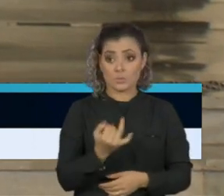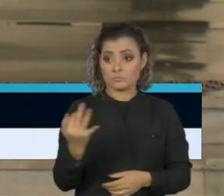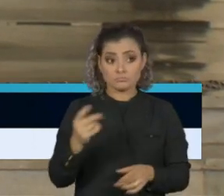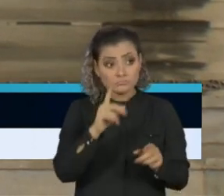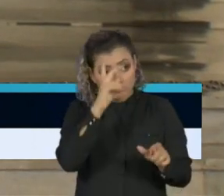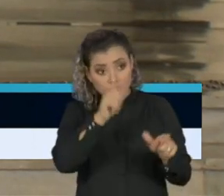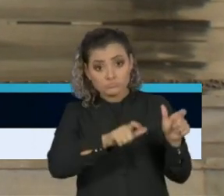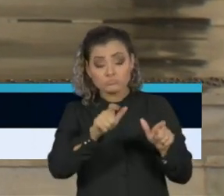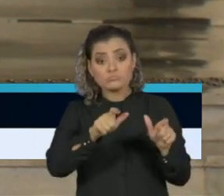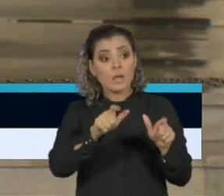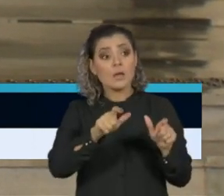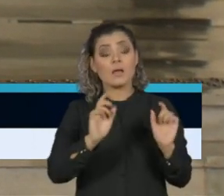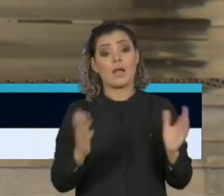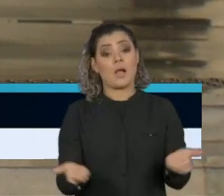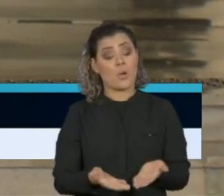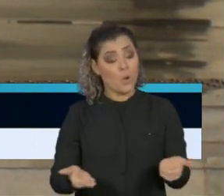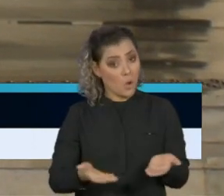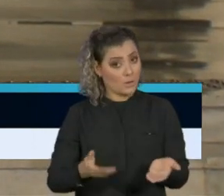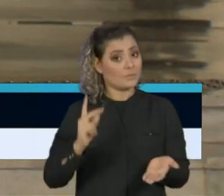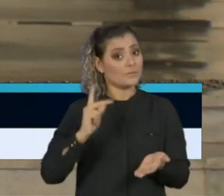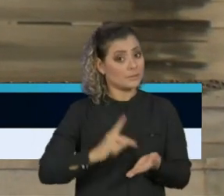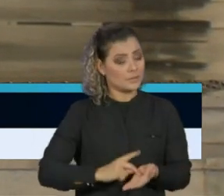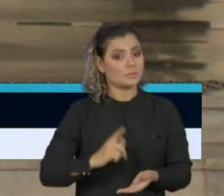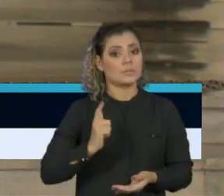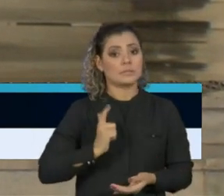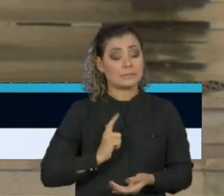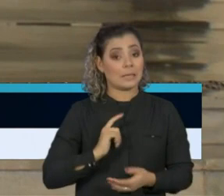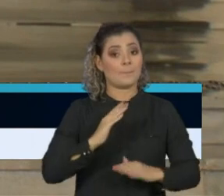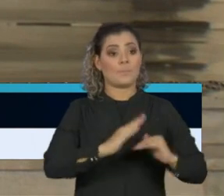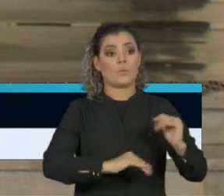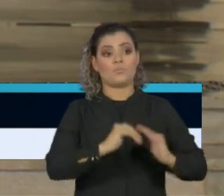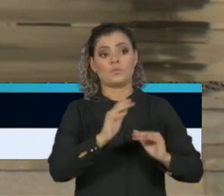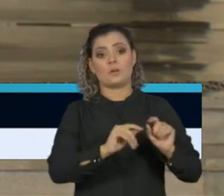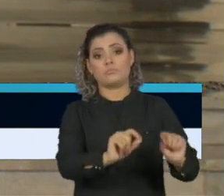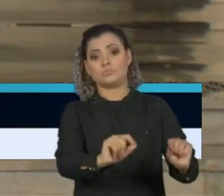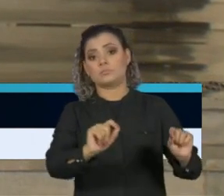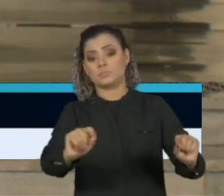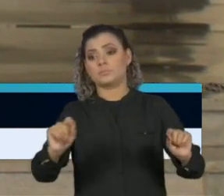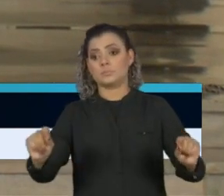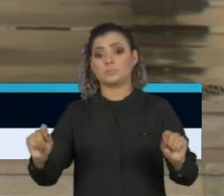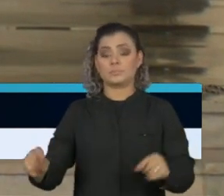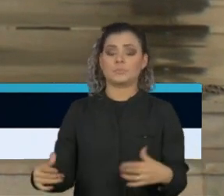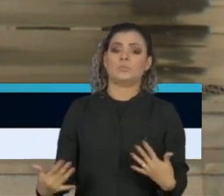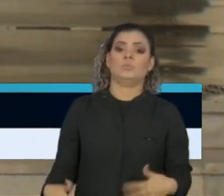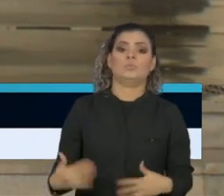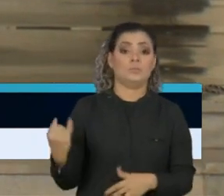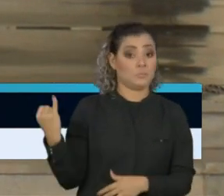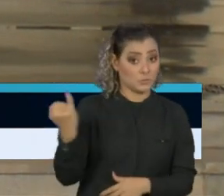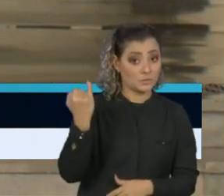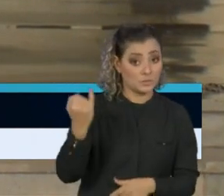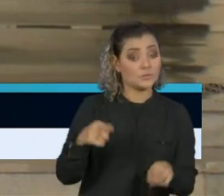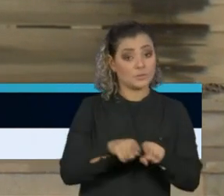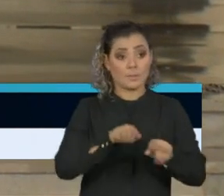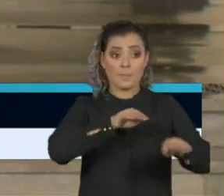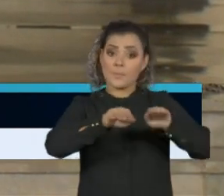que levar em conta que existem todos os profissionais e atividades essenciais que estão se mobilizando e são necessários.